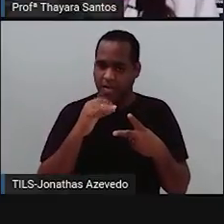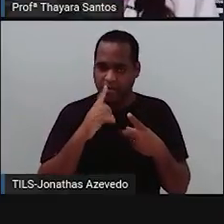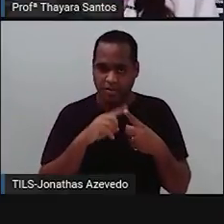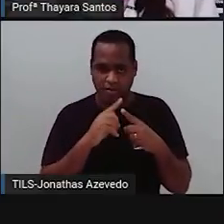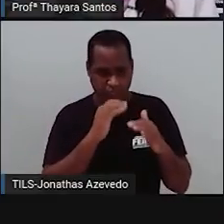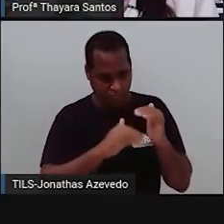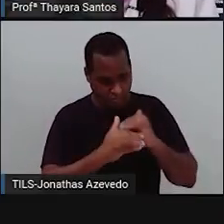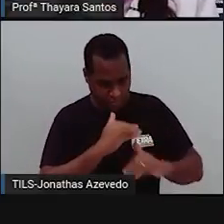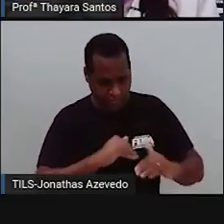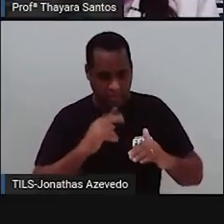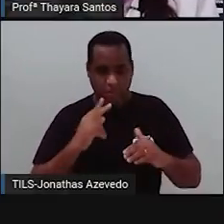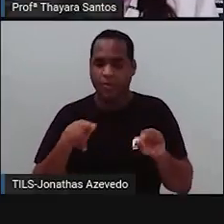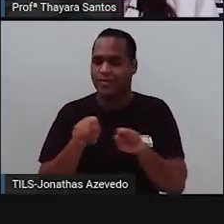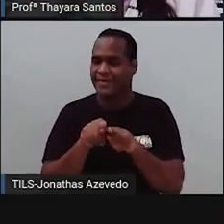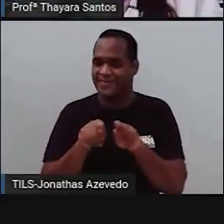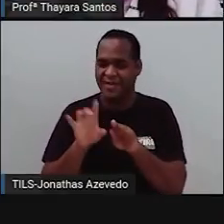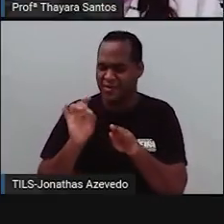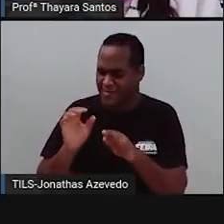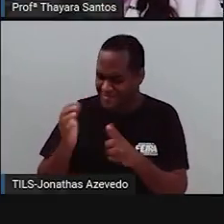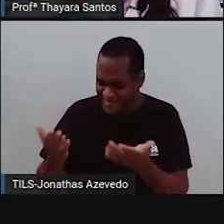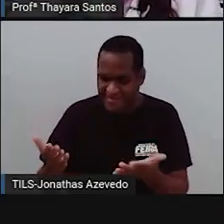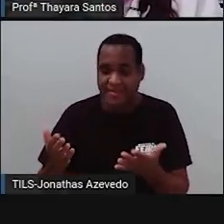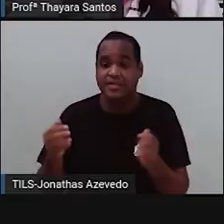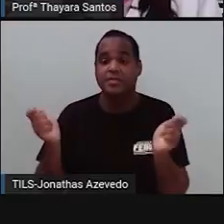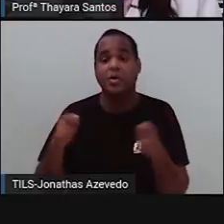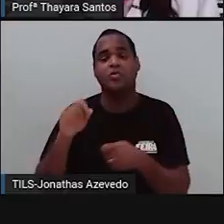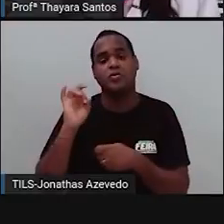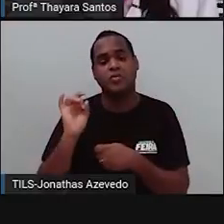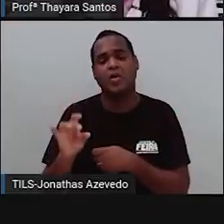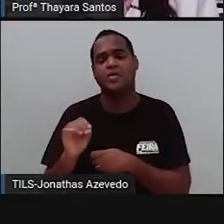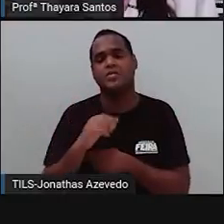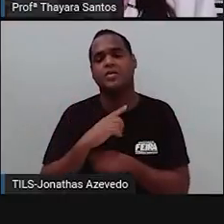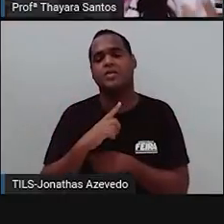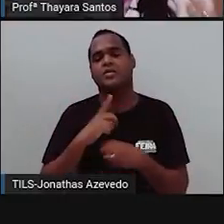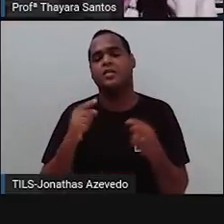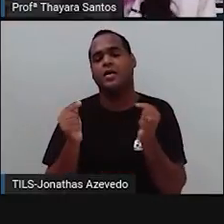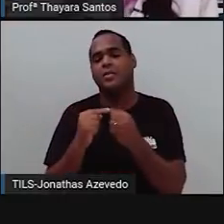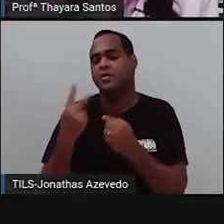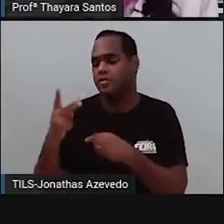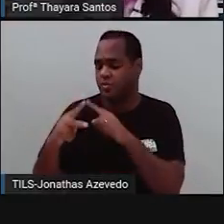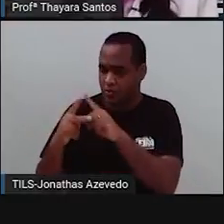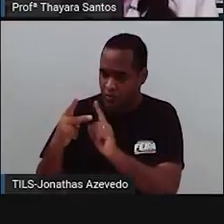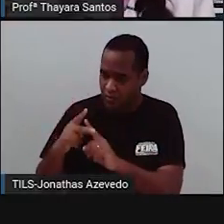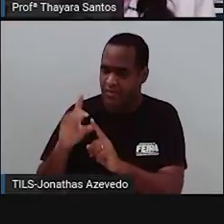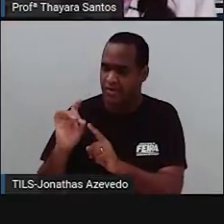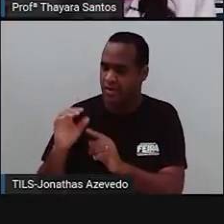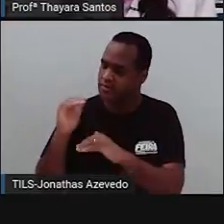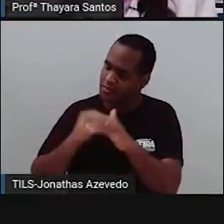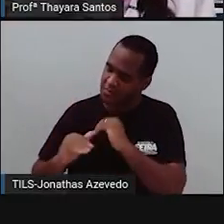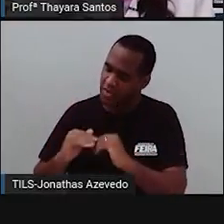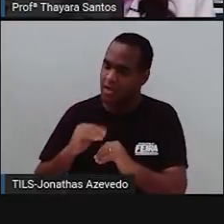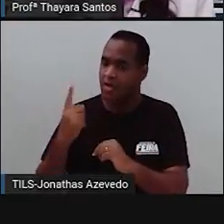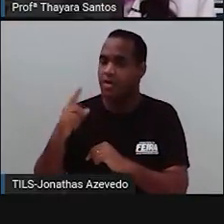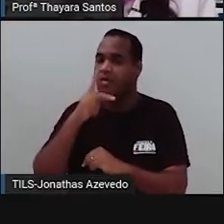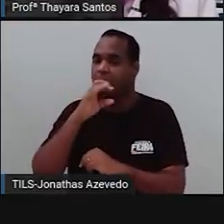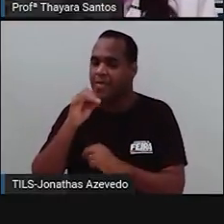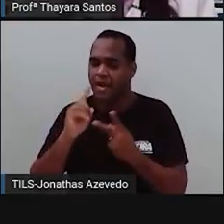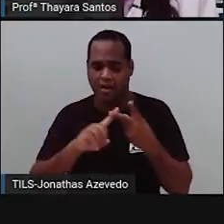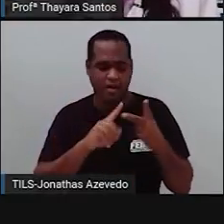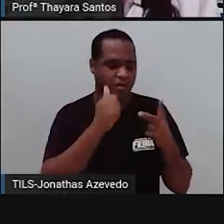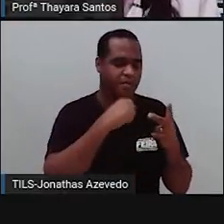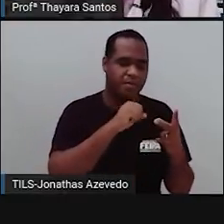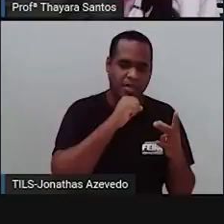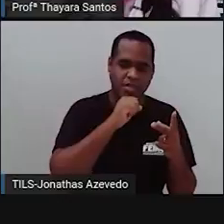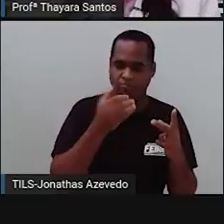recessivos e a mãe também só produz alelos recessivos, ele só tem como herdar dois alelos recessivos, um que veio do pai e o outro que veio da